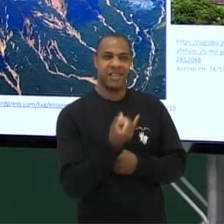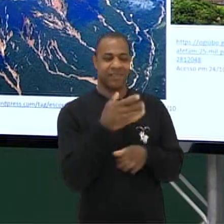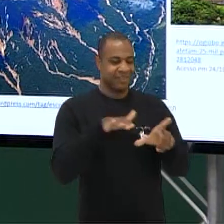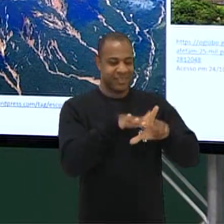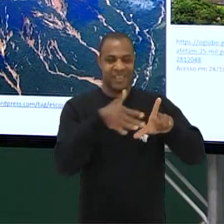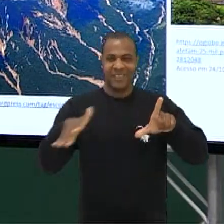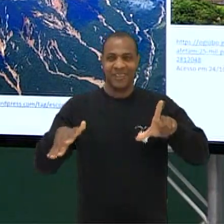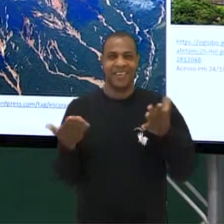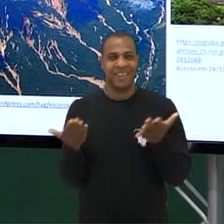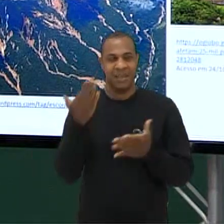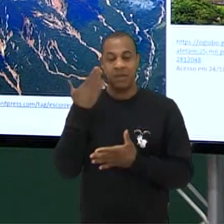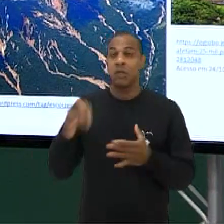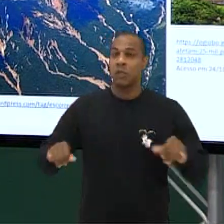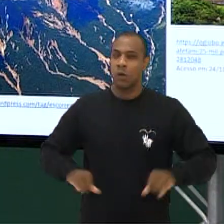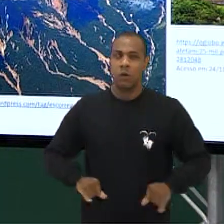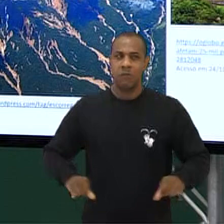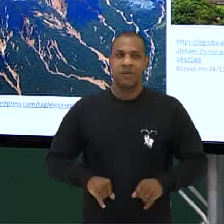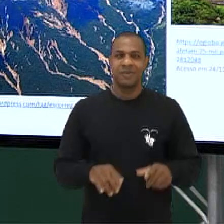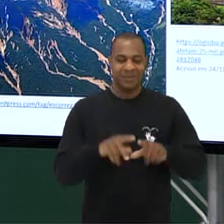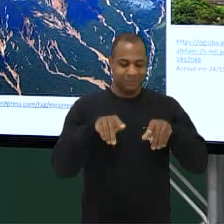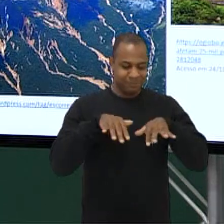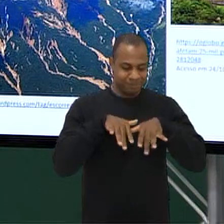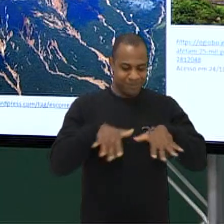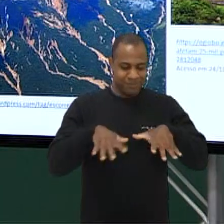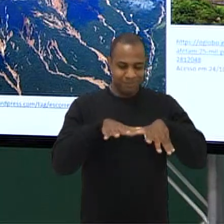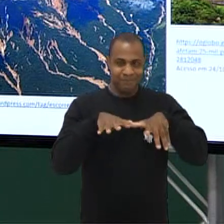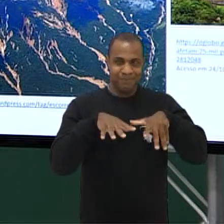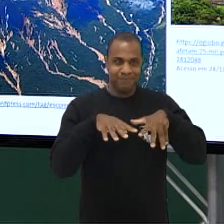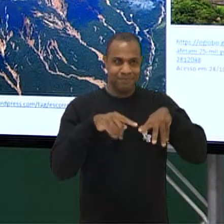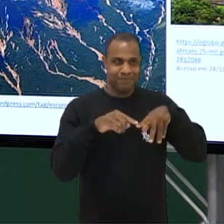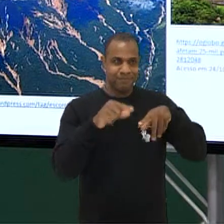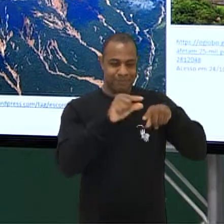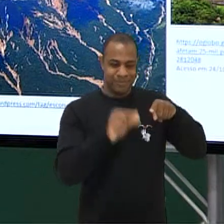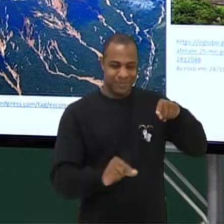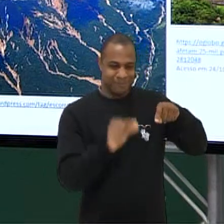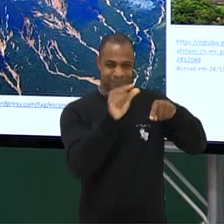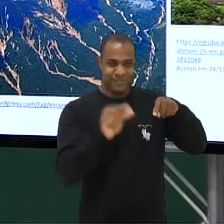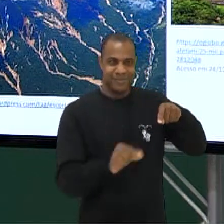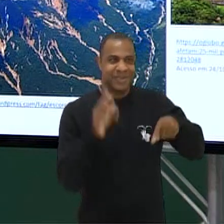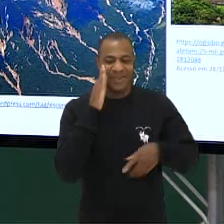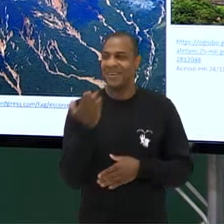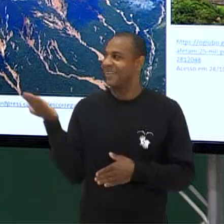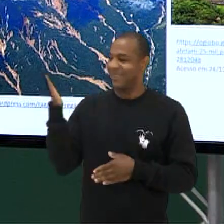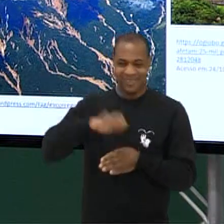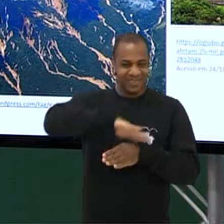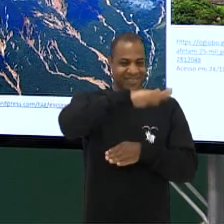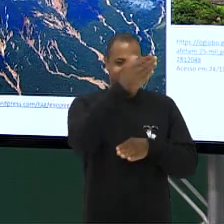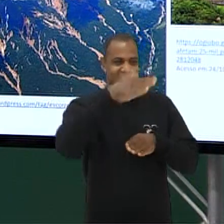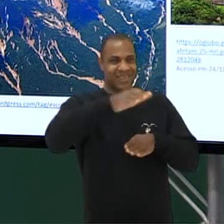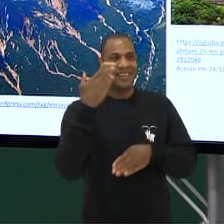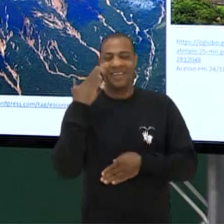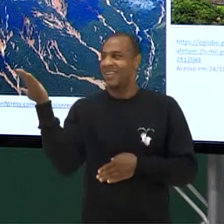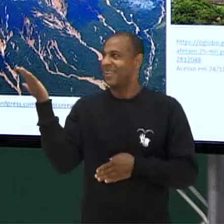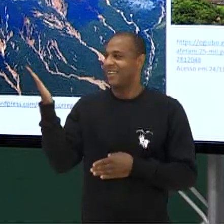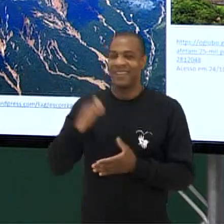isso aqui A gente falava que eram as estrias da Serra do Mar, né? Era muito feio de ver com uma coisa tão verde, tão bonita E ver essas manchas verdes aqui, né? Inclusive,